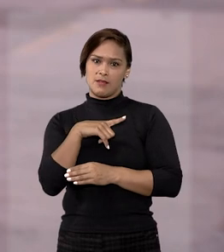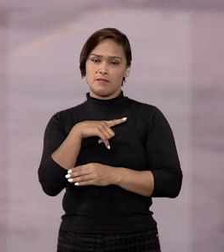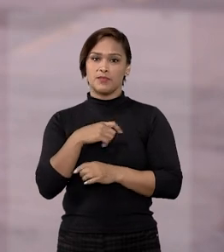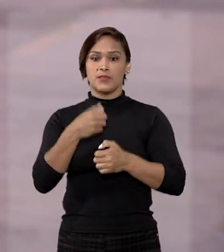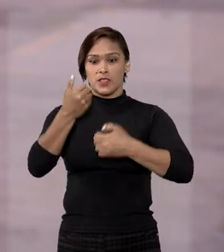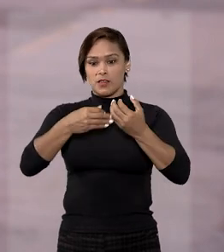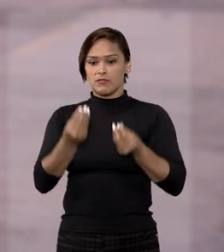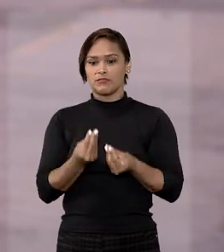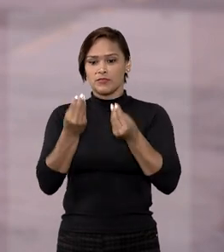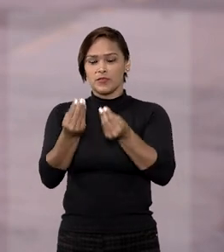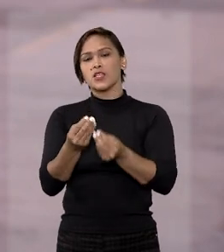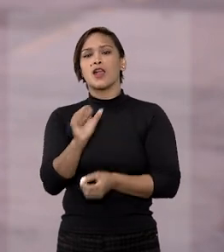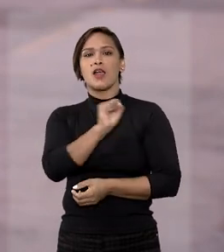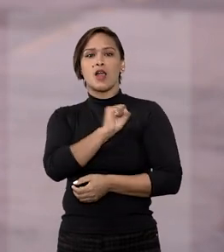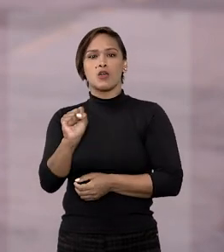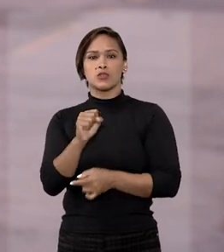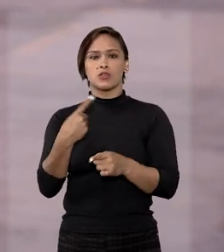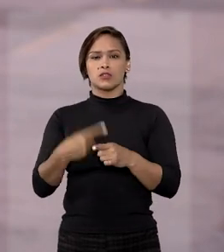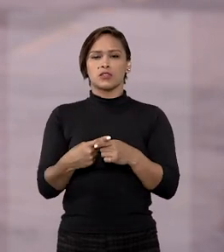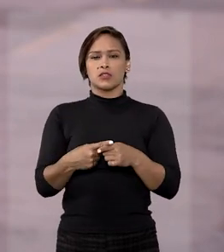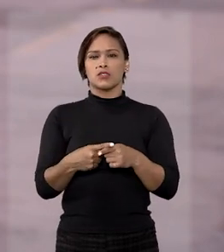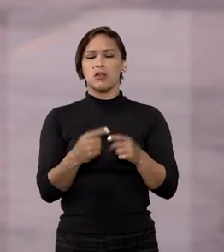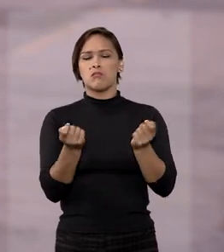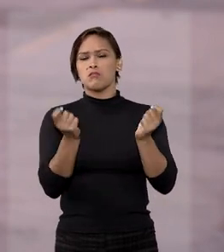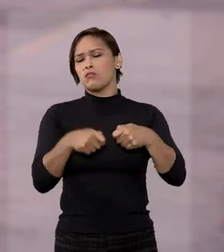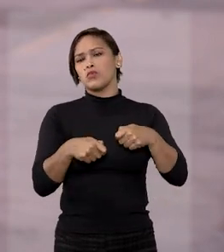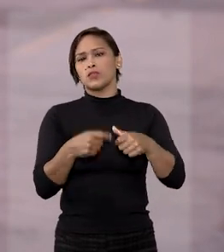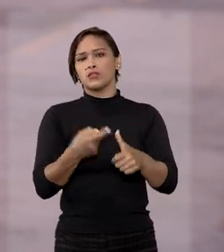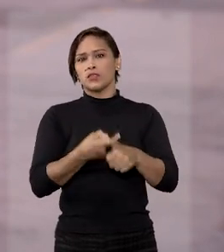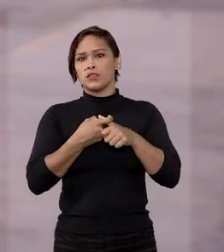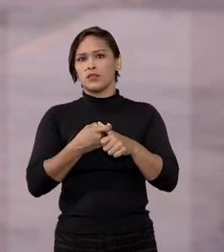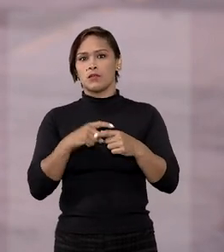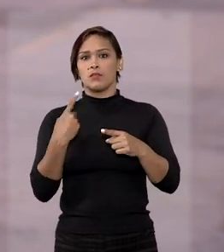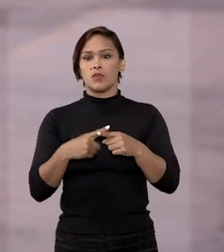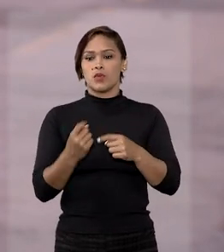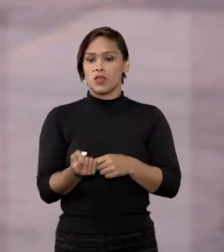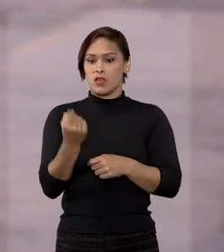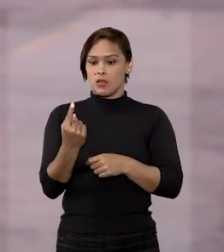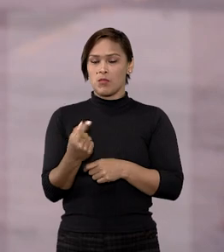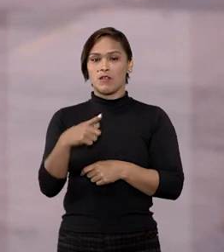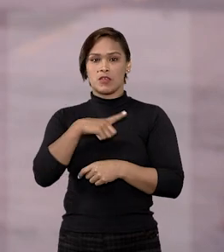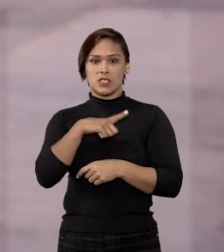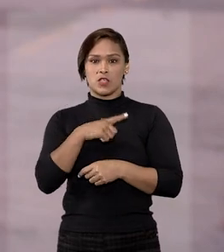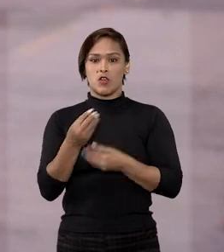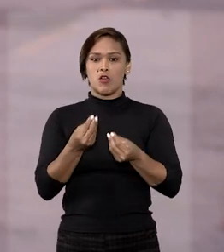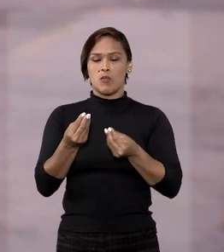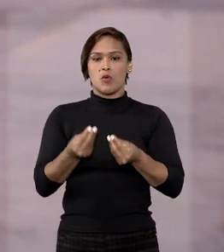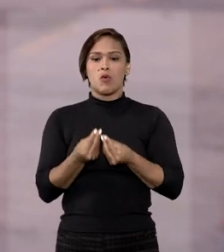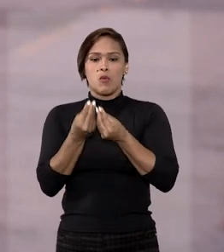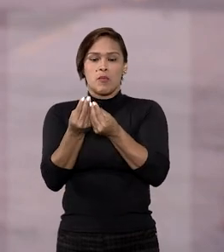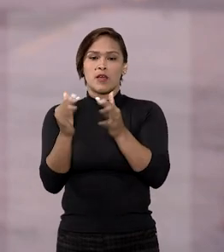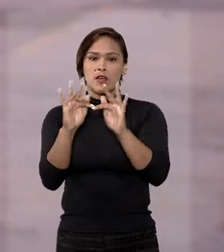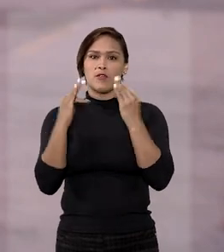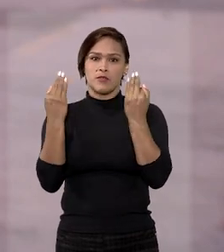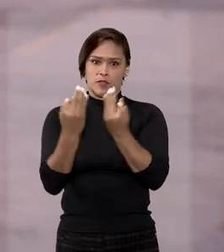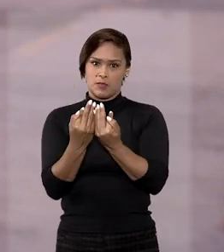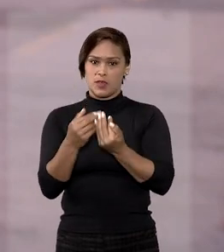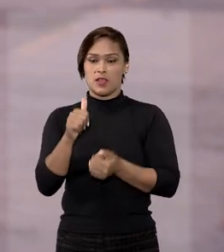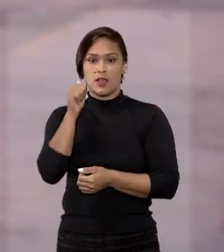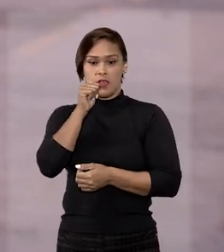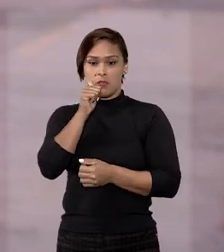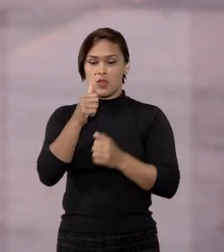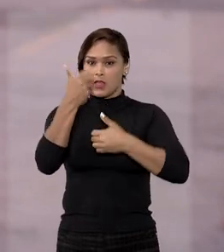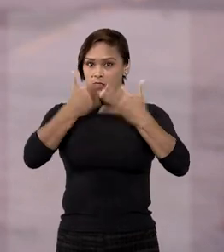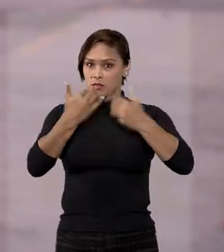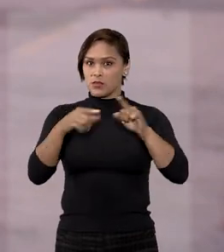foi cedido aos seus sogros. Por isso, não deveria ser alvo de penhora, uma vez que é considerado como um bem de família. A mulher